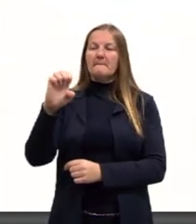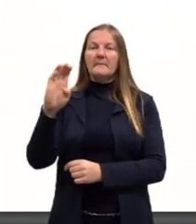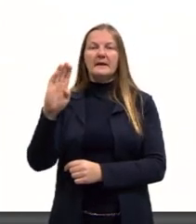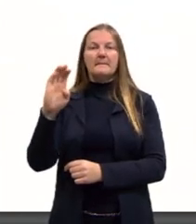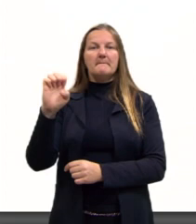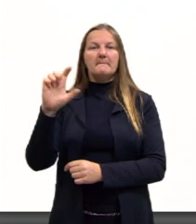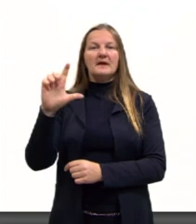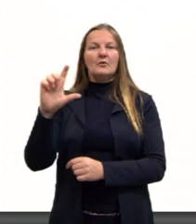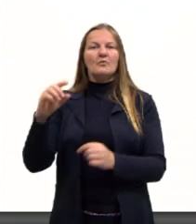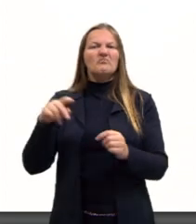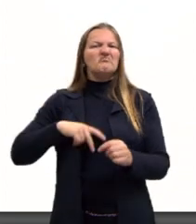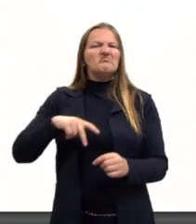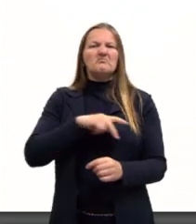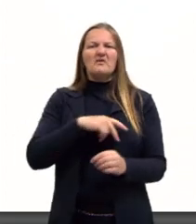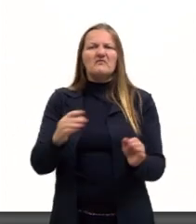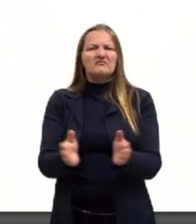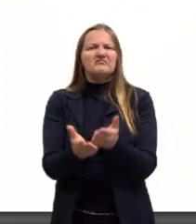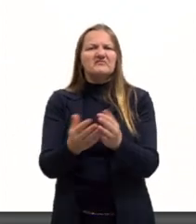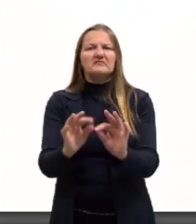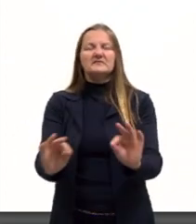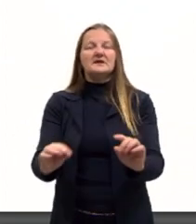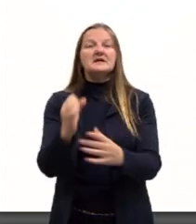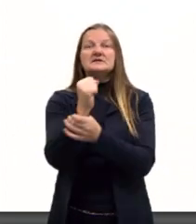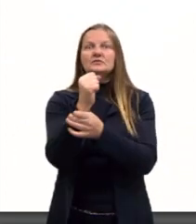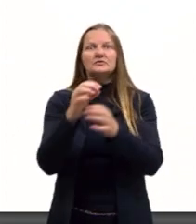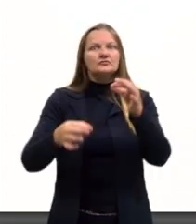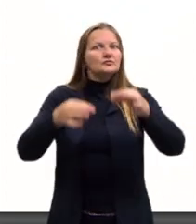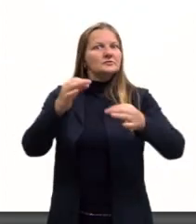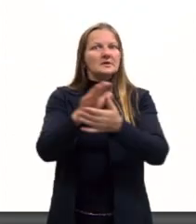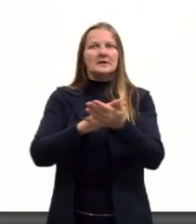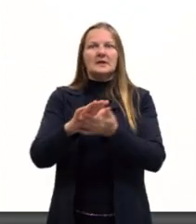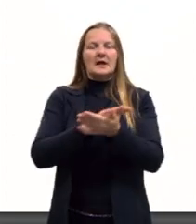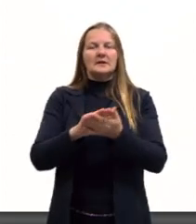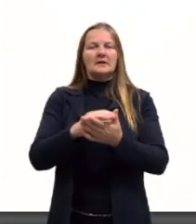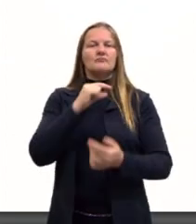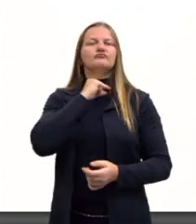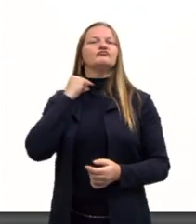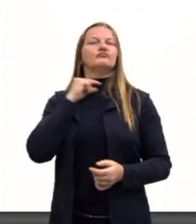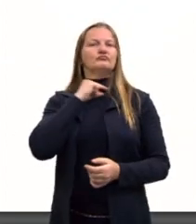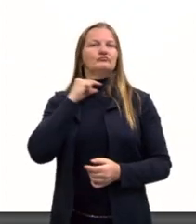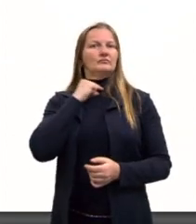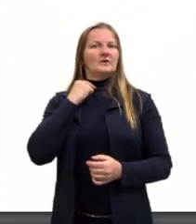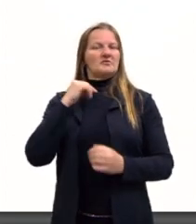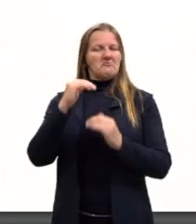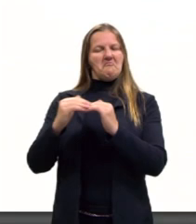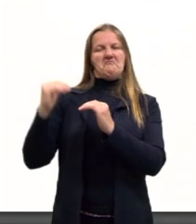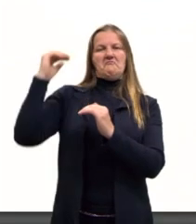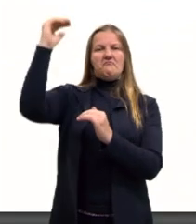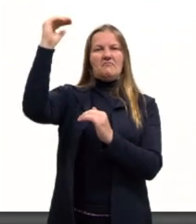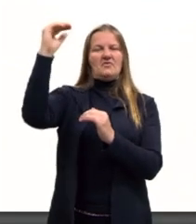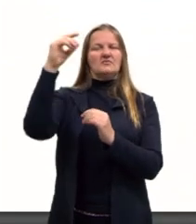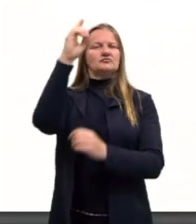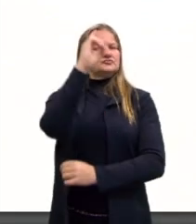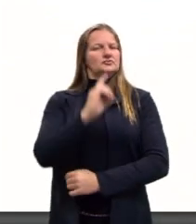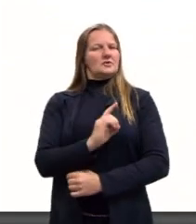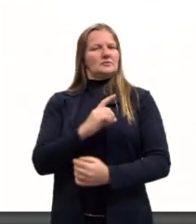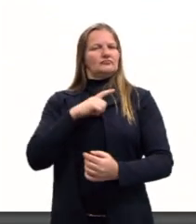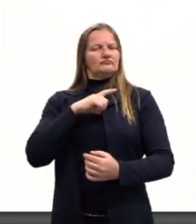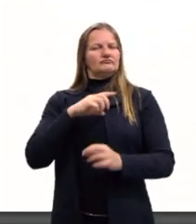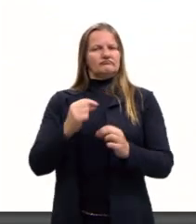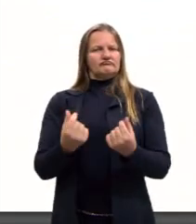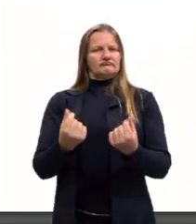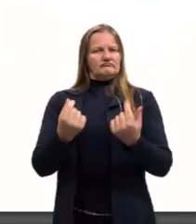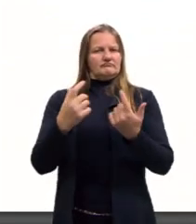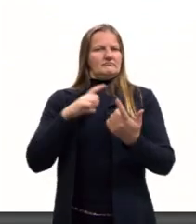direitos, uma segurança jurídica. Tanto o clero quanto a nobreza tinham muitos privilégios e tinham direitos, tinham